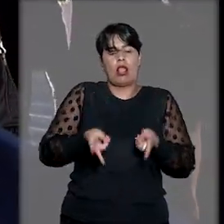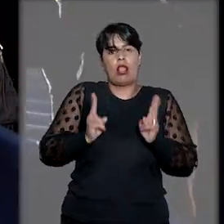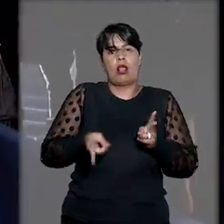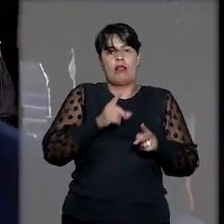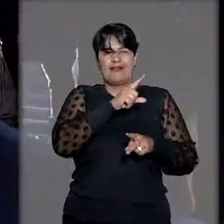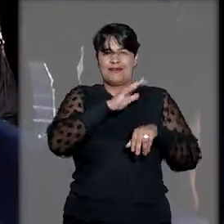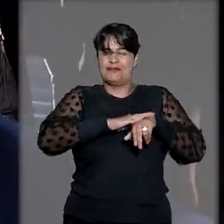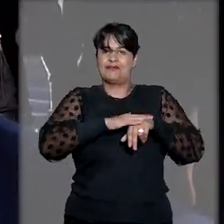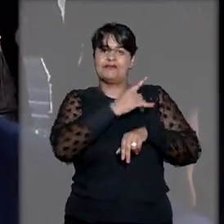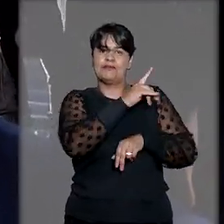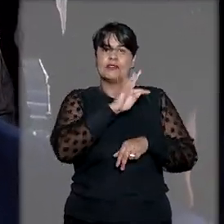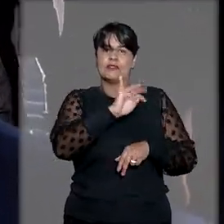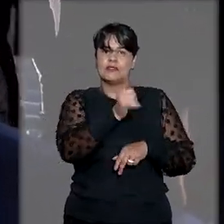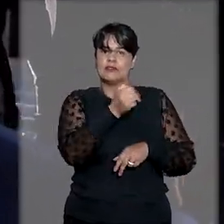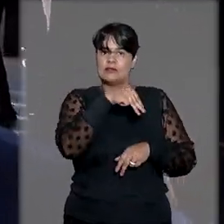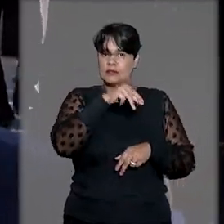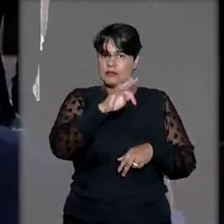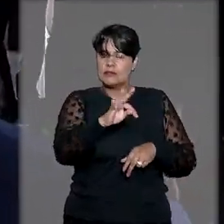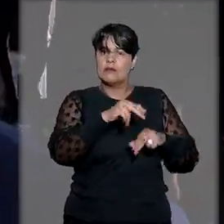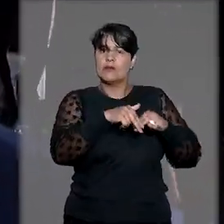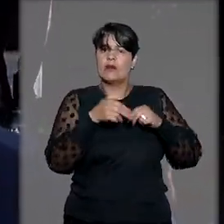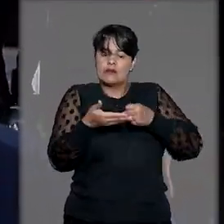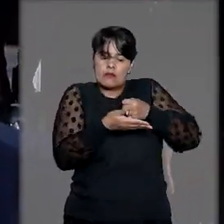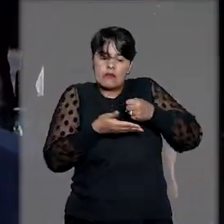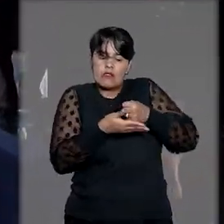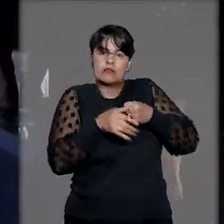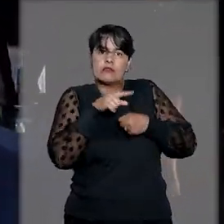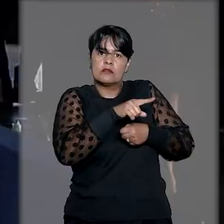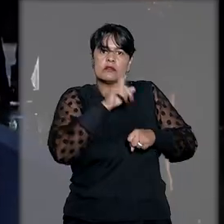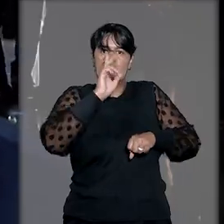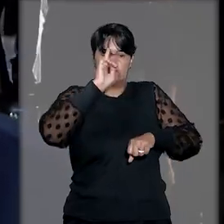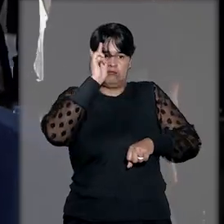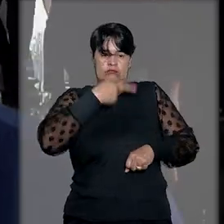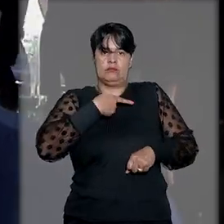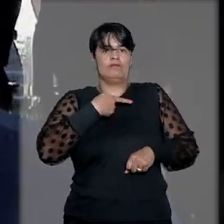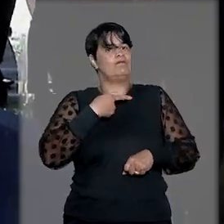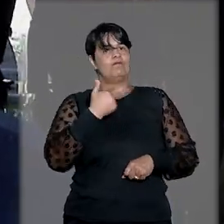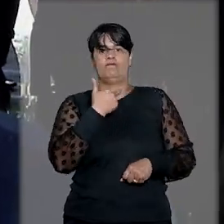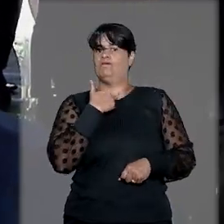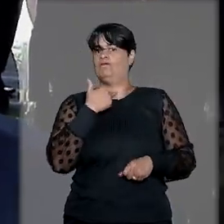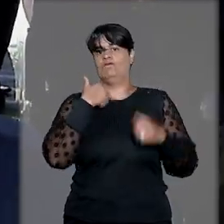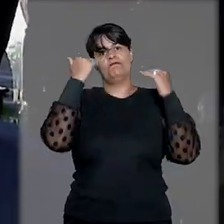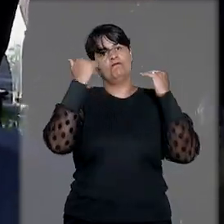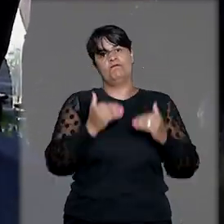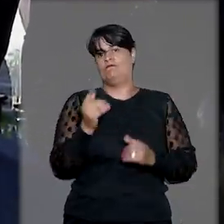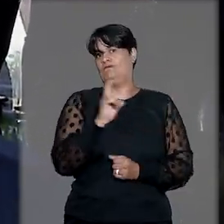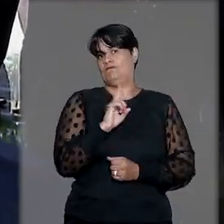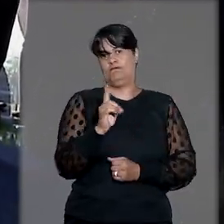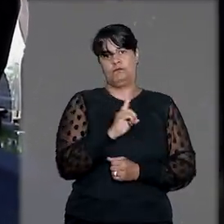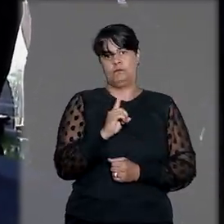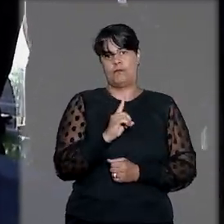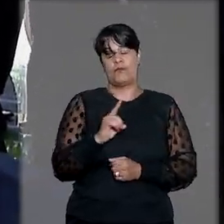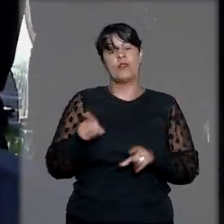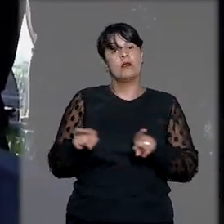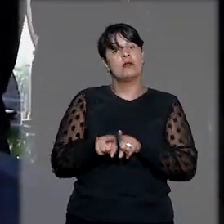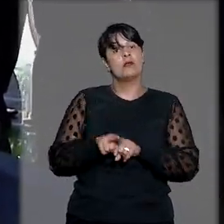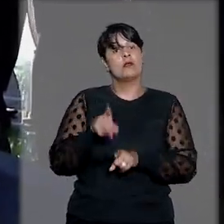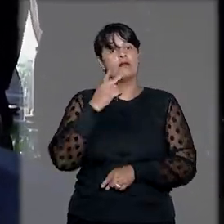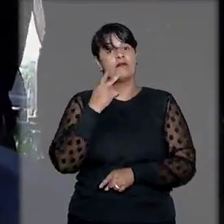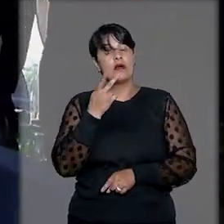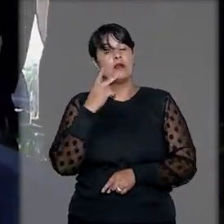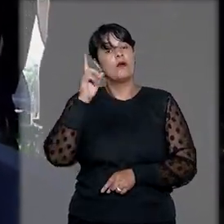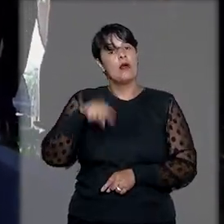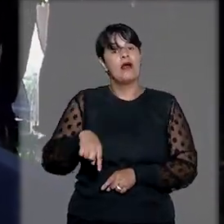instâncias ordinárias baseada na teoria da fonte independente não é razoável. Og Fernandes explicou ser